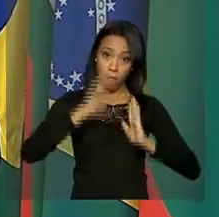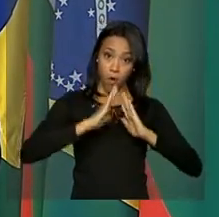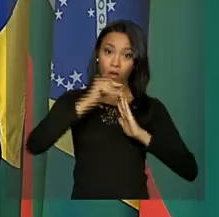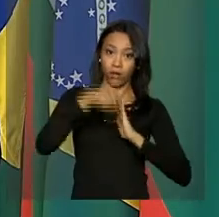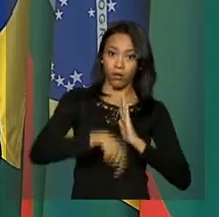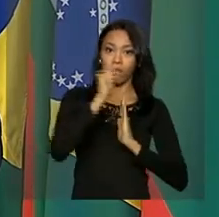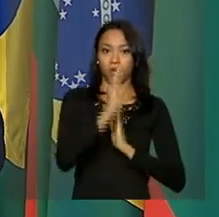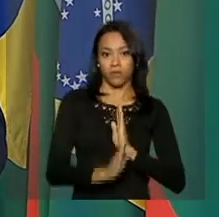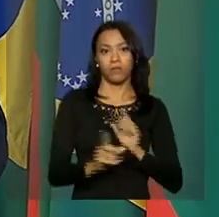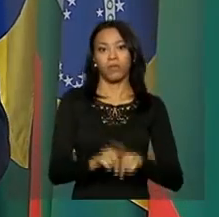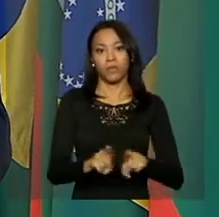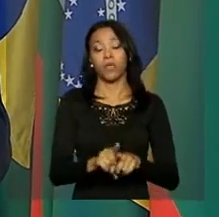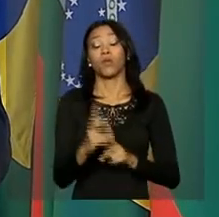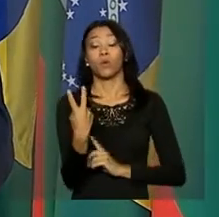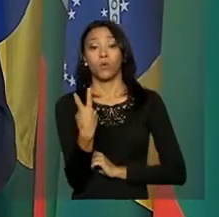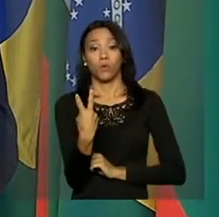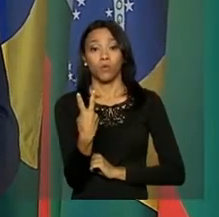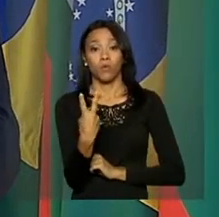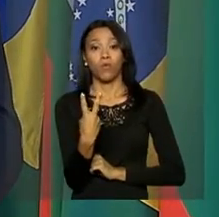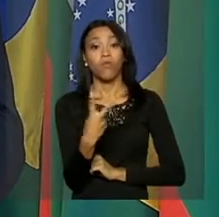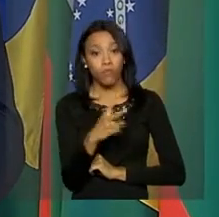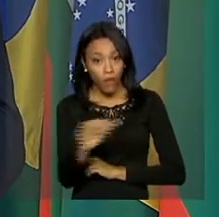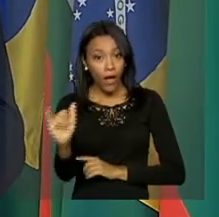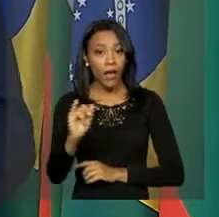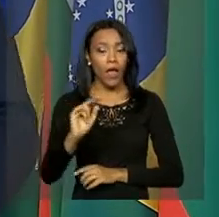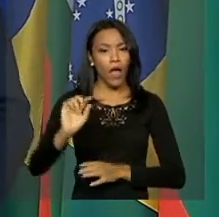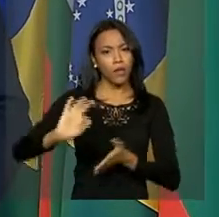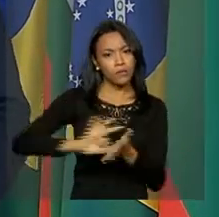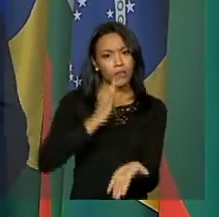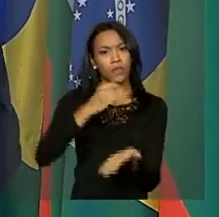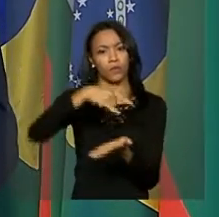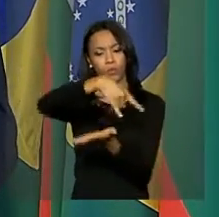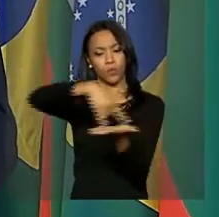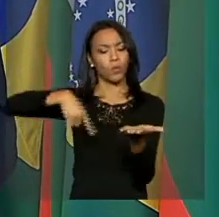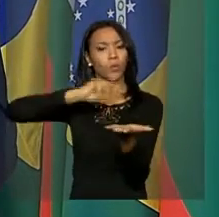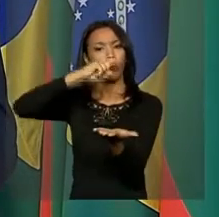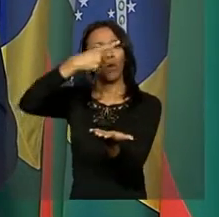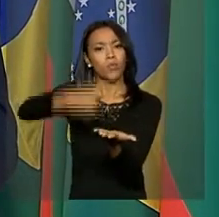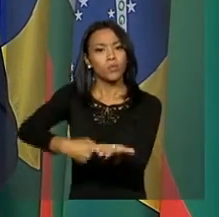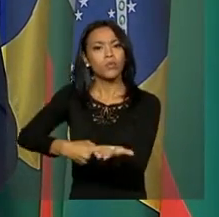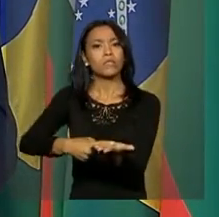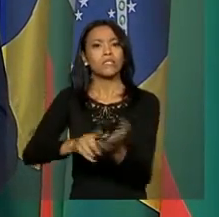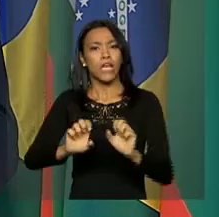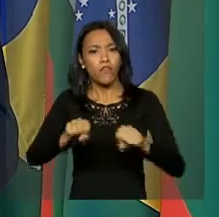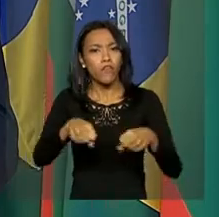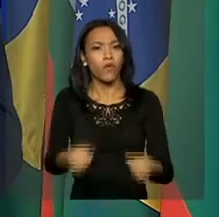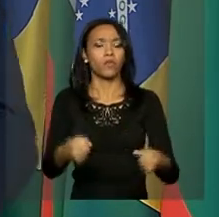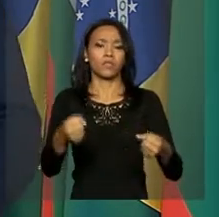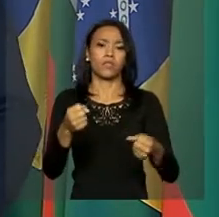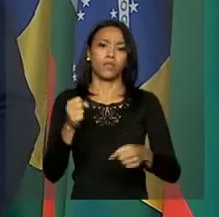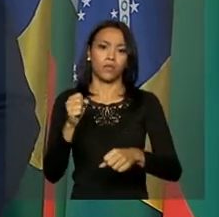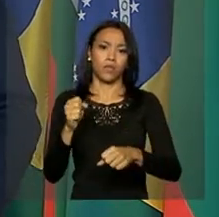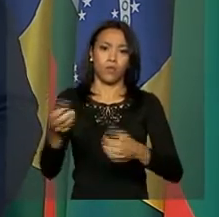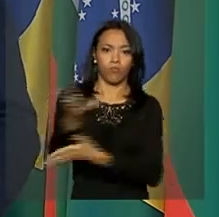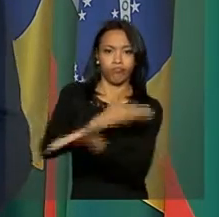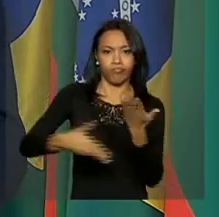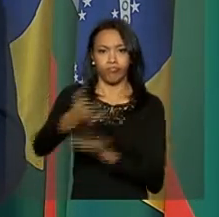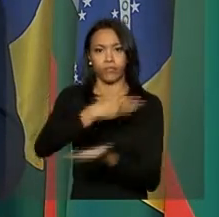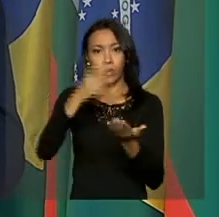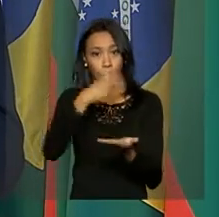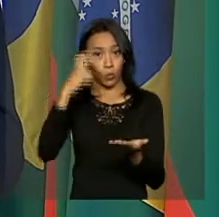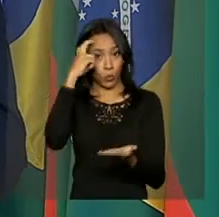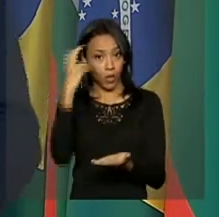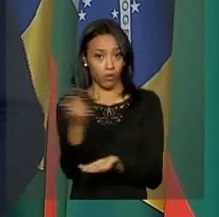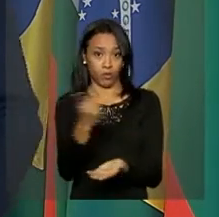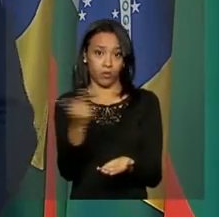assinar um memorando que reforça o acordo de cooperação cultural entre os dois